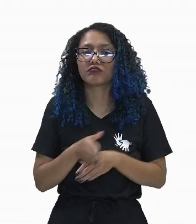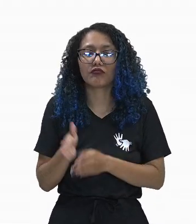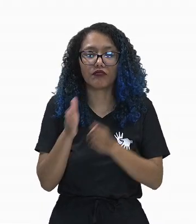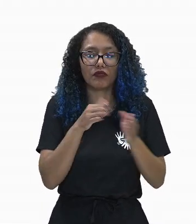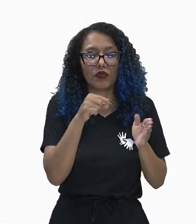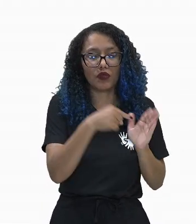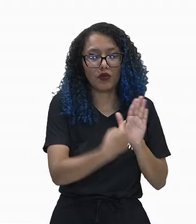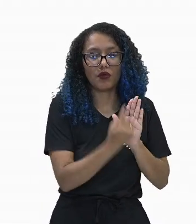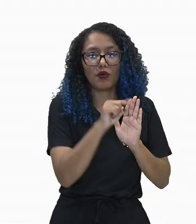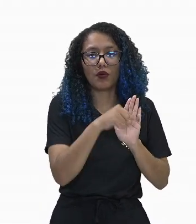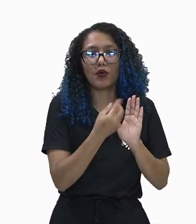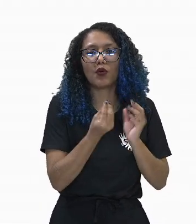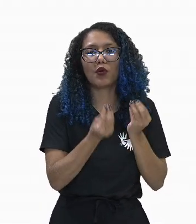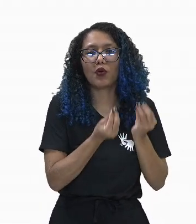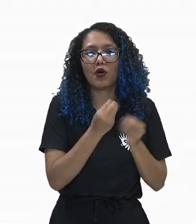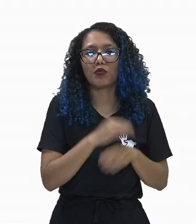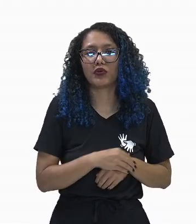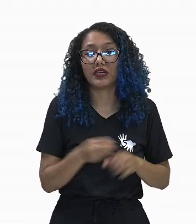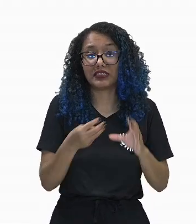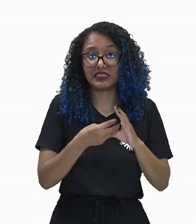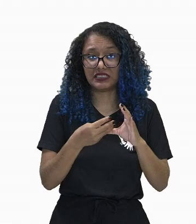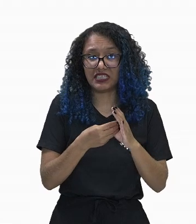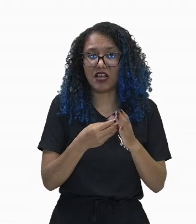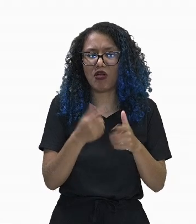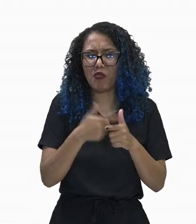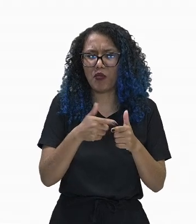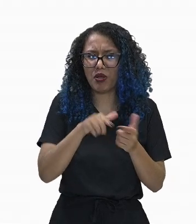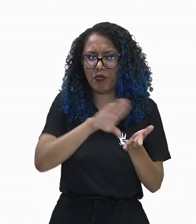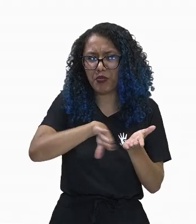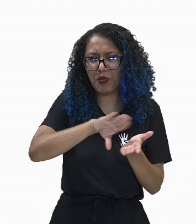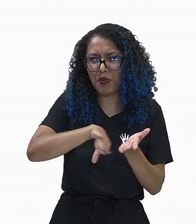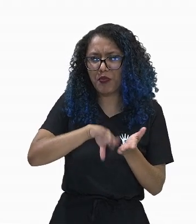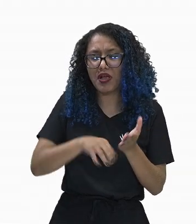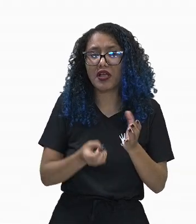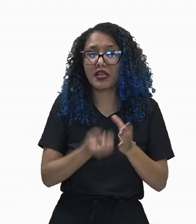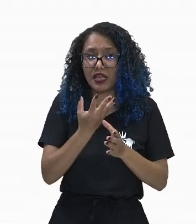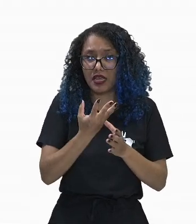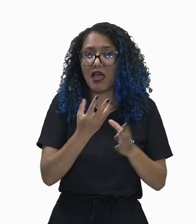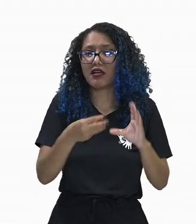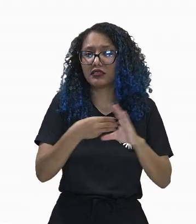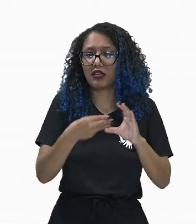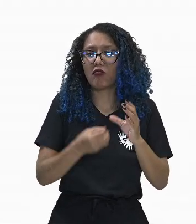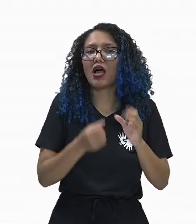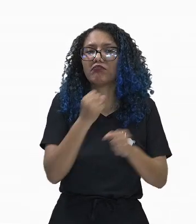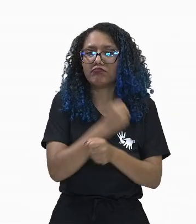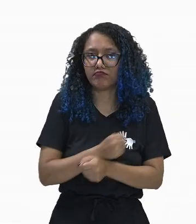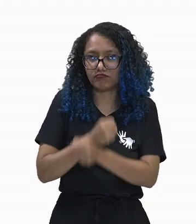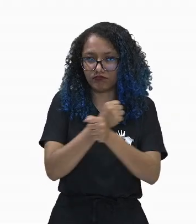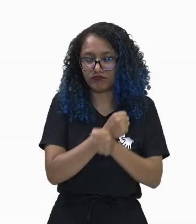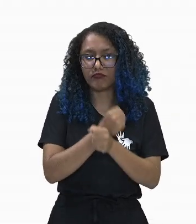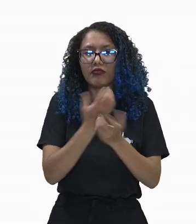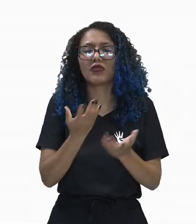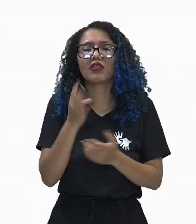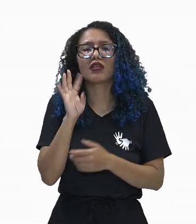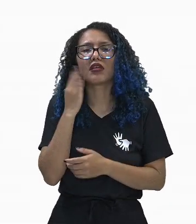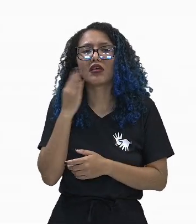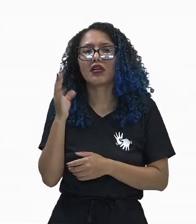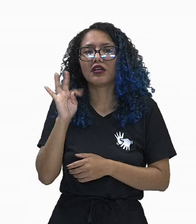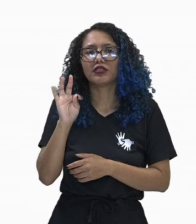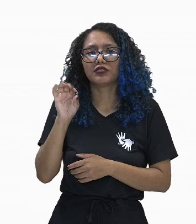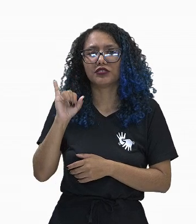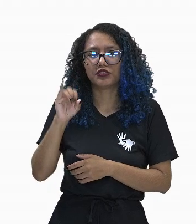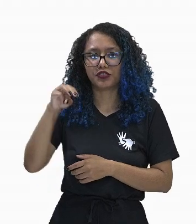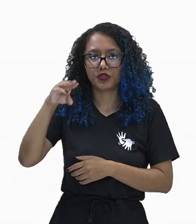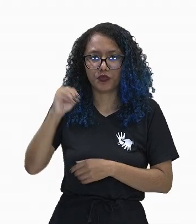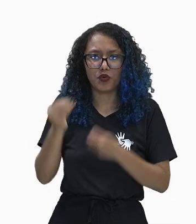eliminar células danificadas e produzir células de defesa. O timo, no sistema linfático, é